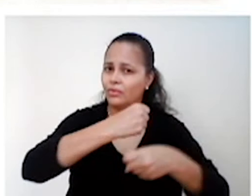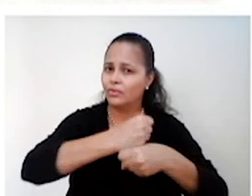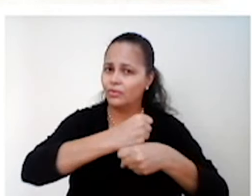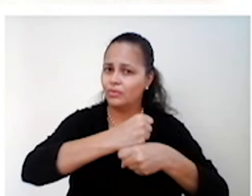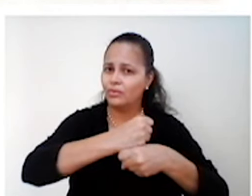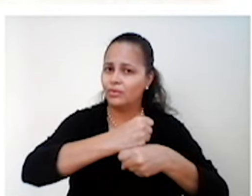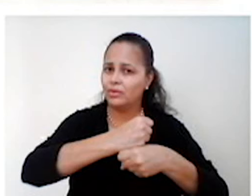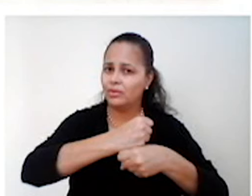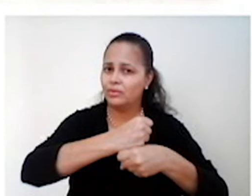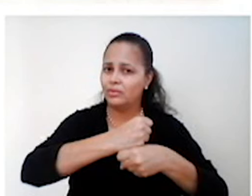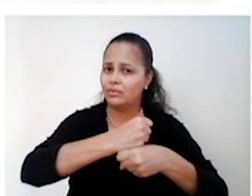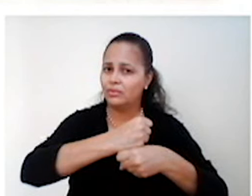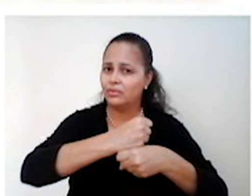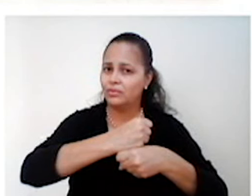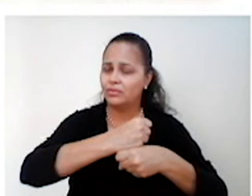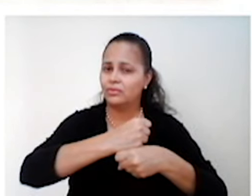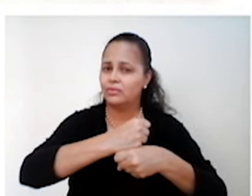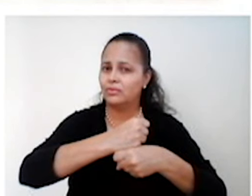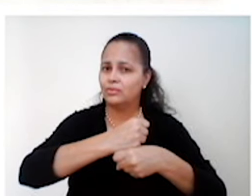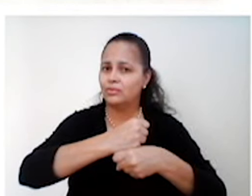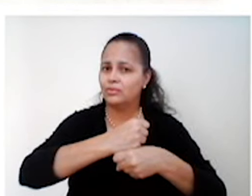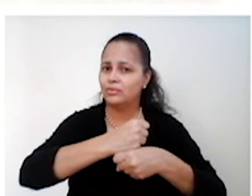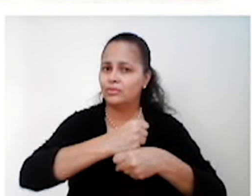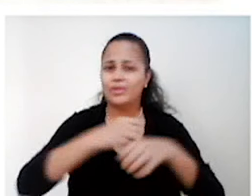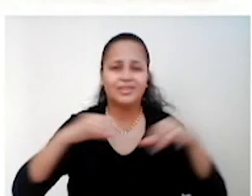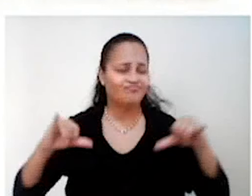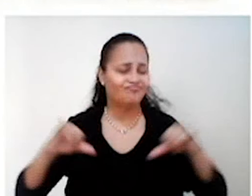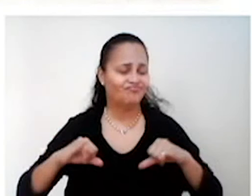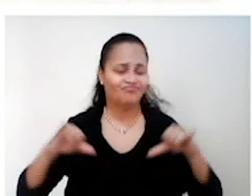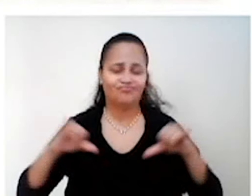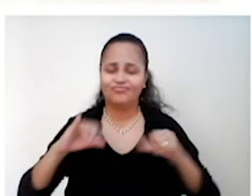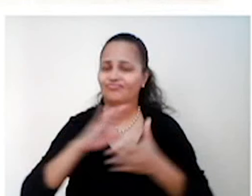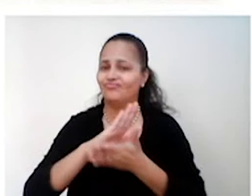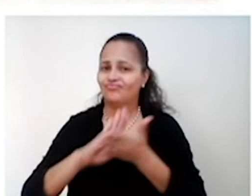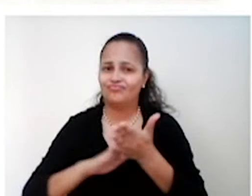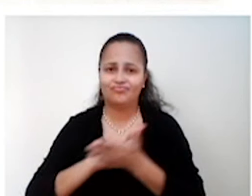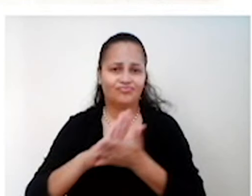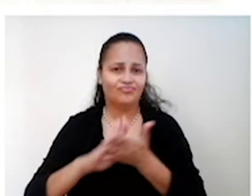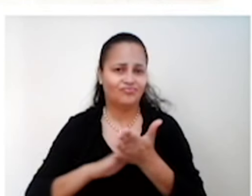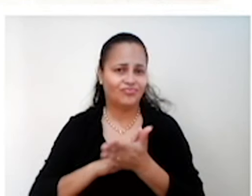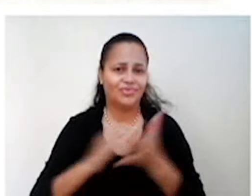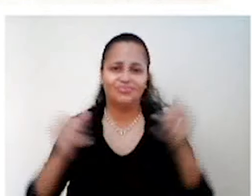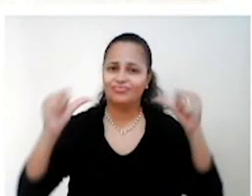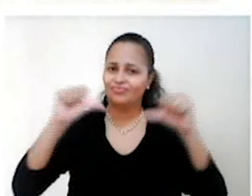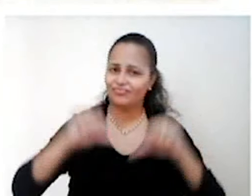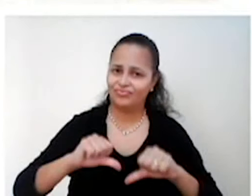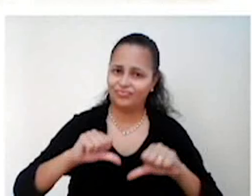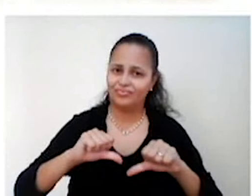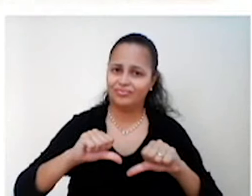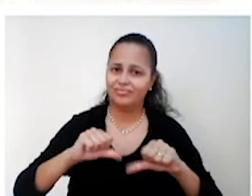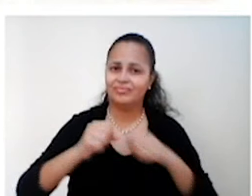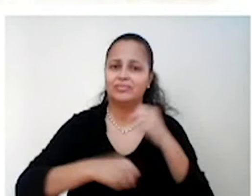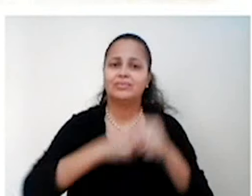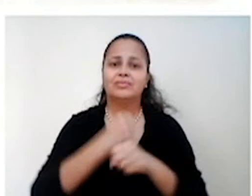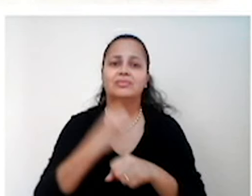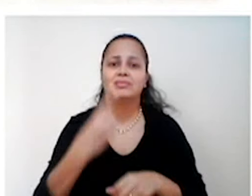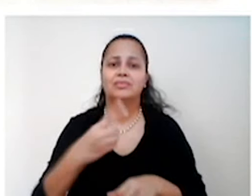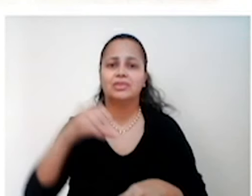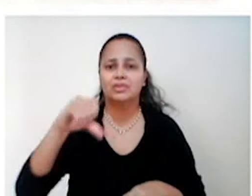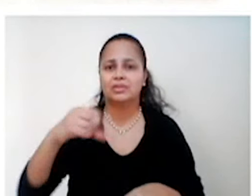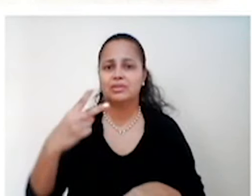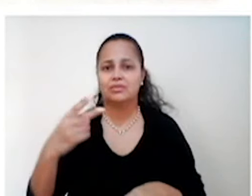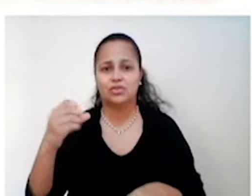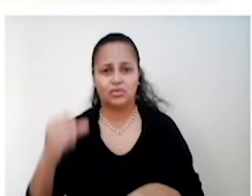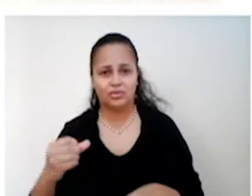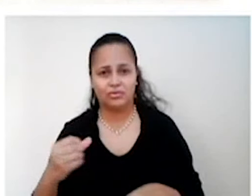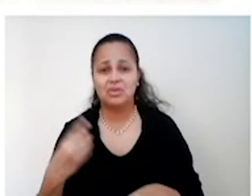a União Soviética não sofreu nada com a crise de 1929. Foi um dos raros locais